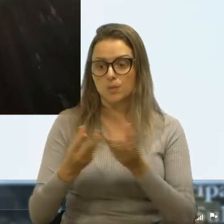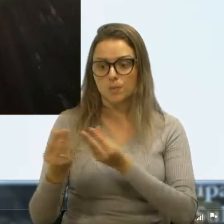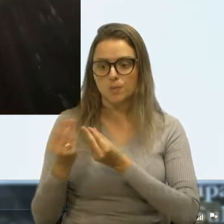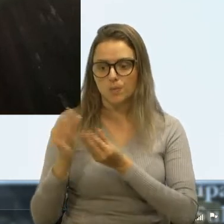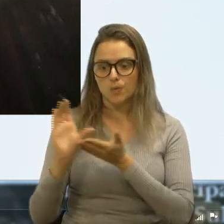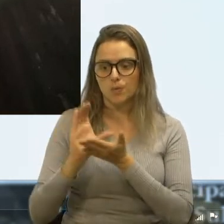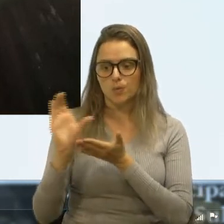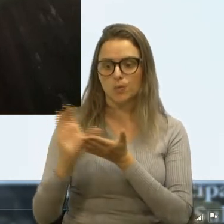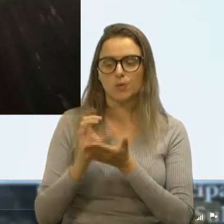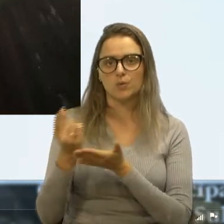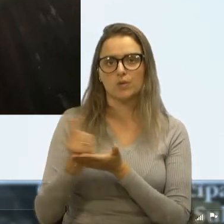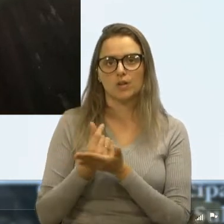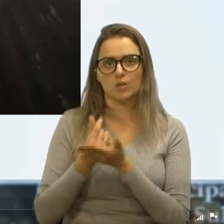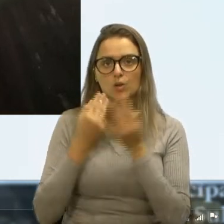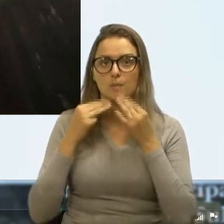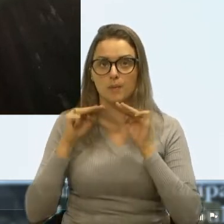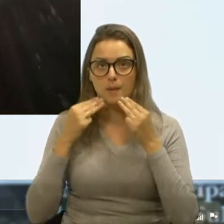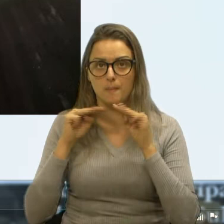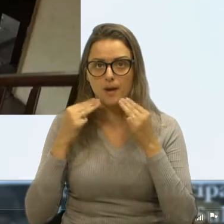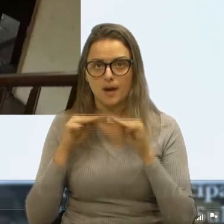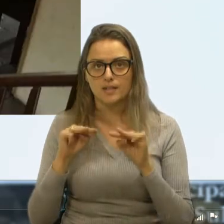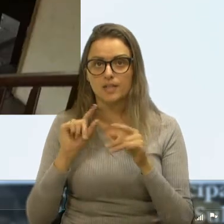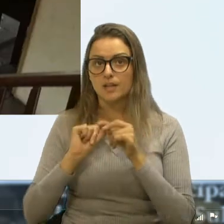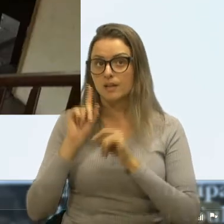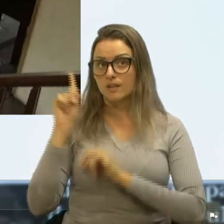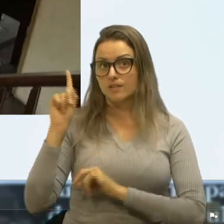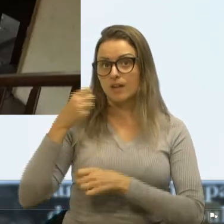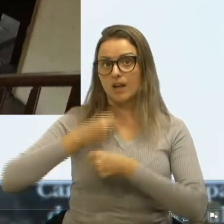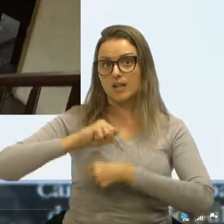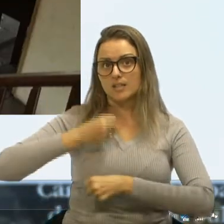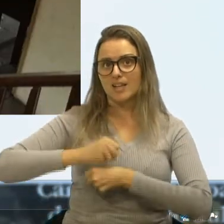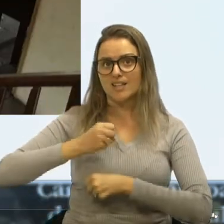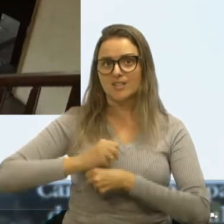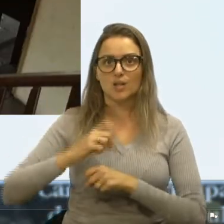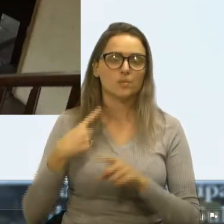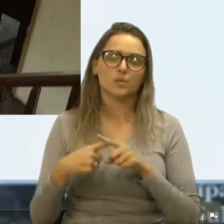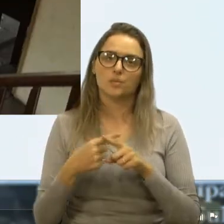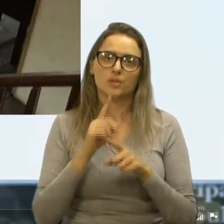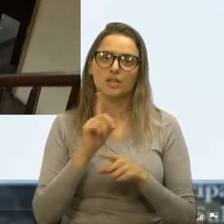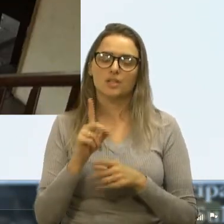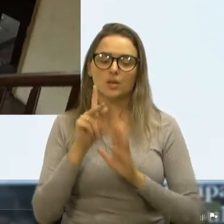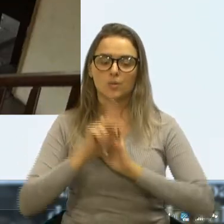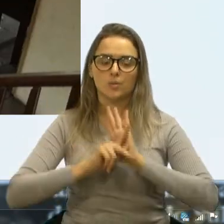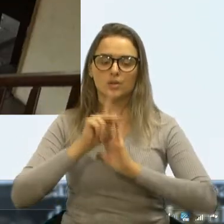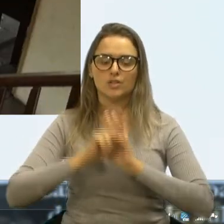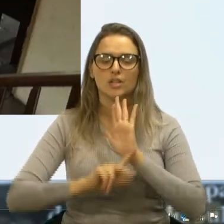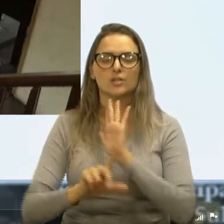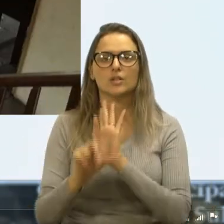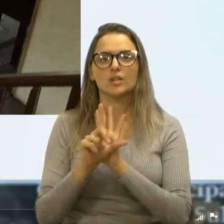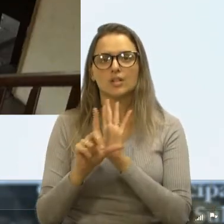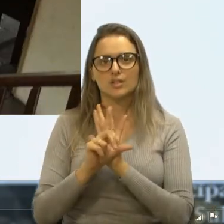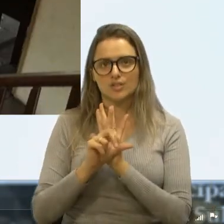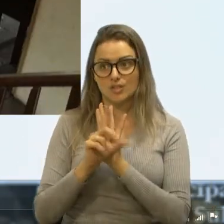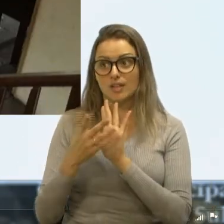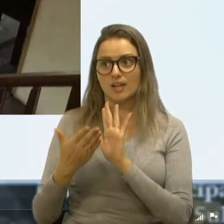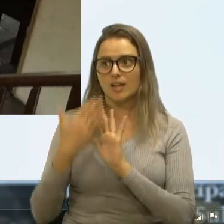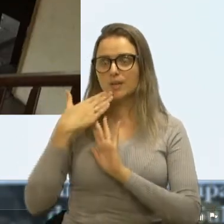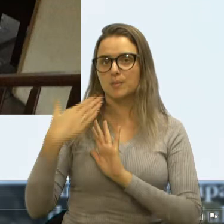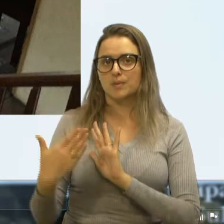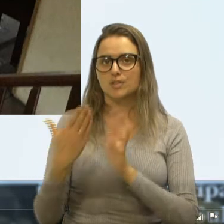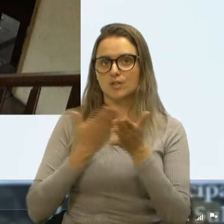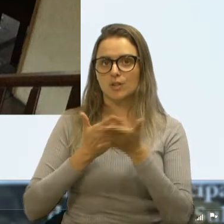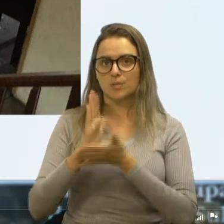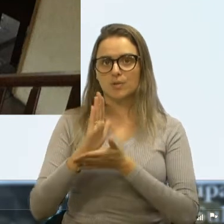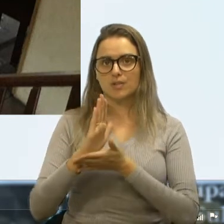para marketing, faça as obras. Por que não manda para cá um projeto de lei, vereador Rafael, pedindo autorização